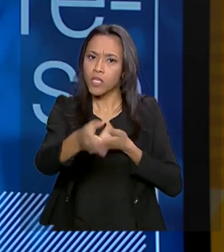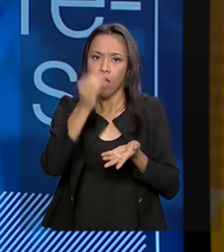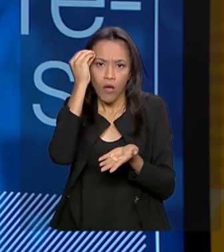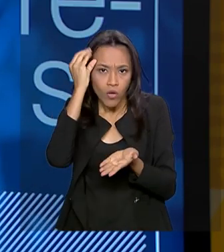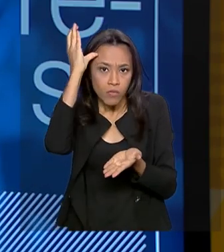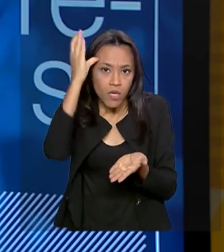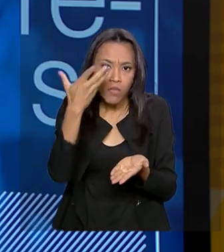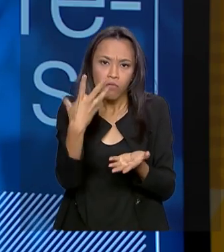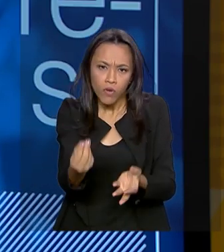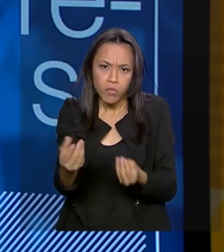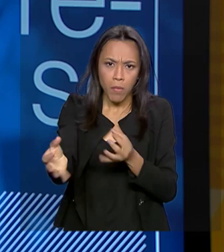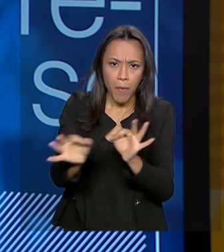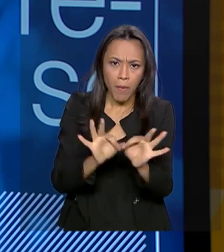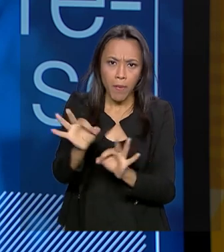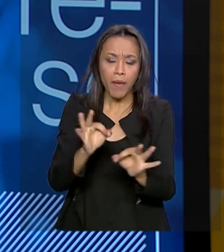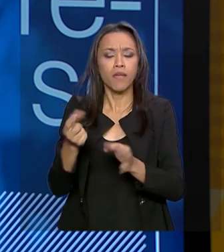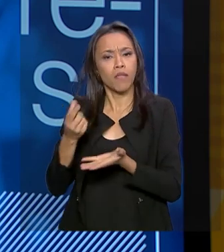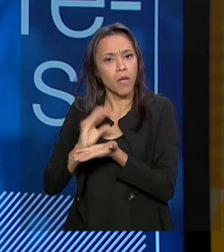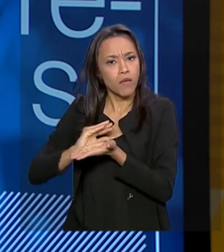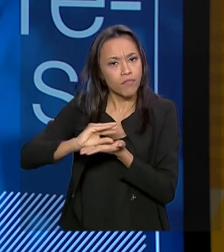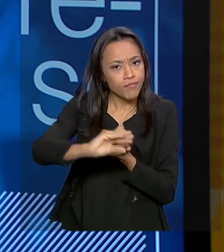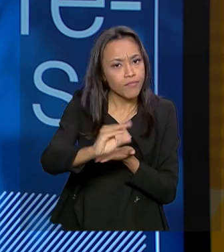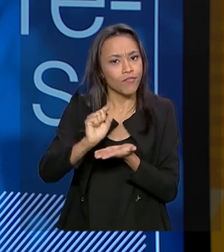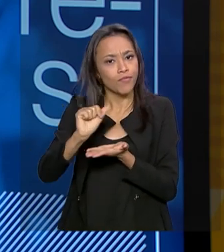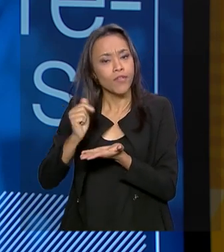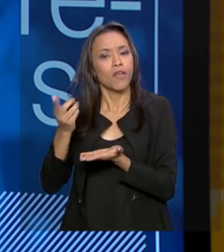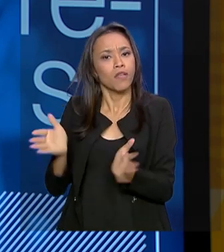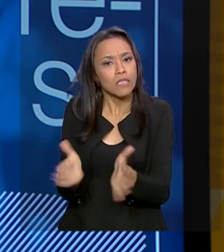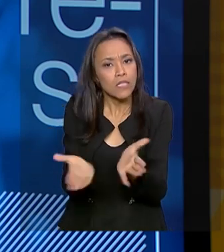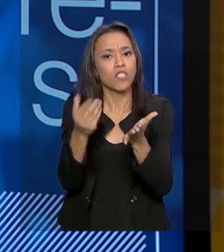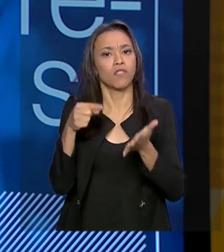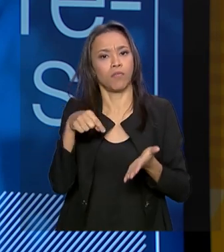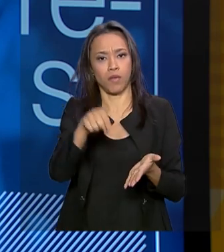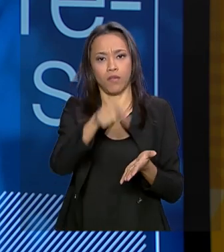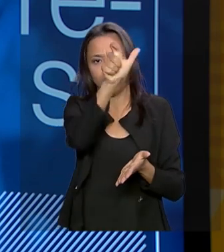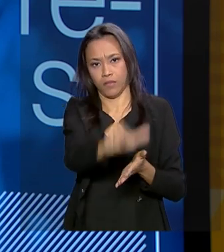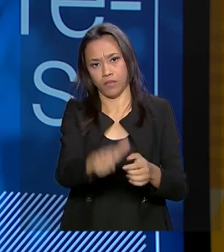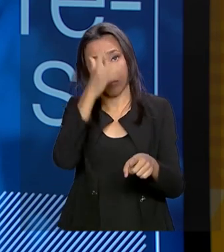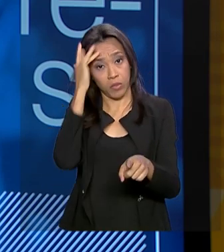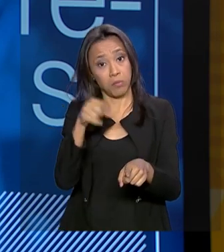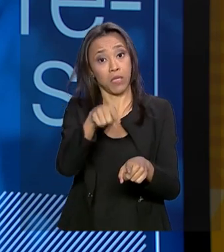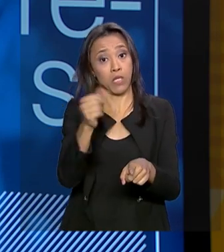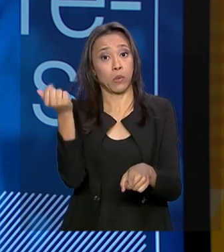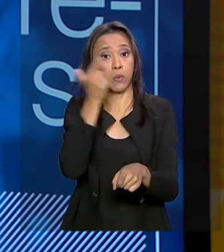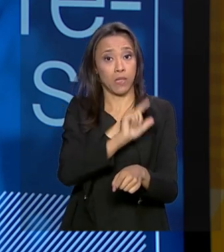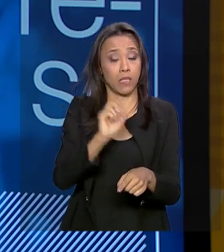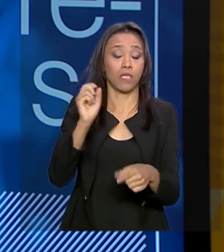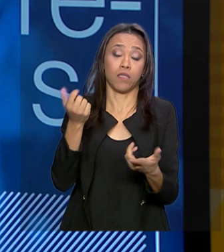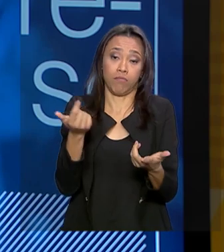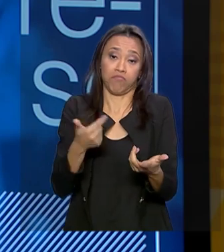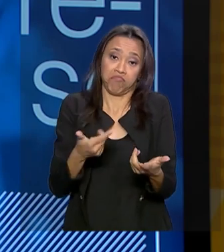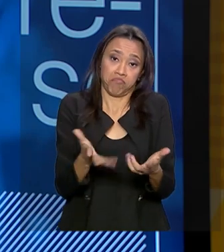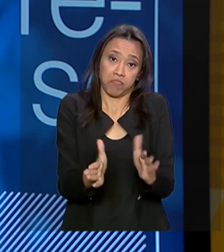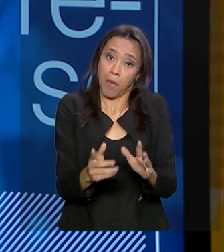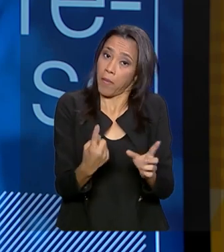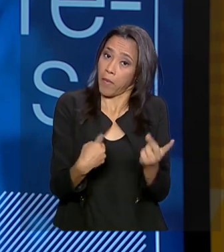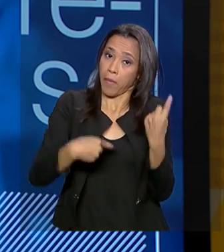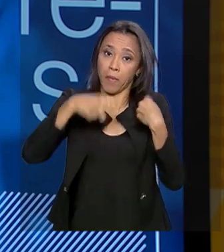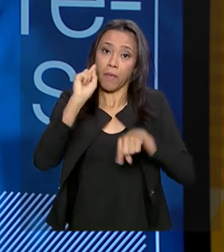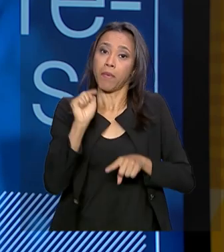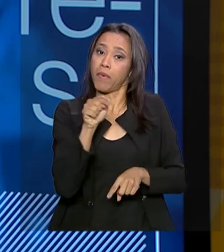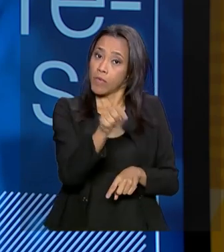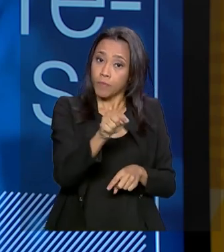acima de tudo, é prover mais financiamento, mais incentivo, para que ele possa ter maiores índices de empregabilidade também. E, acima de tudo,